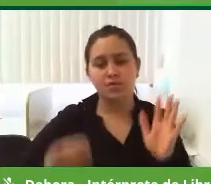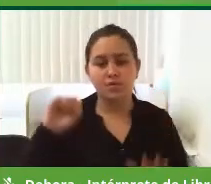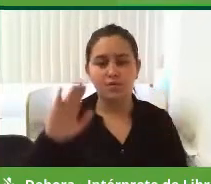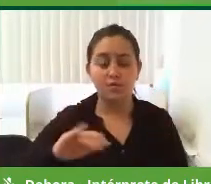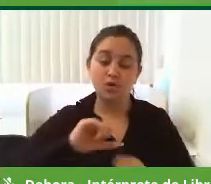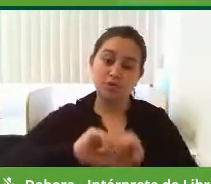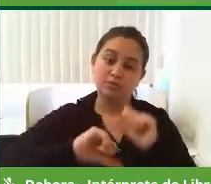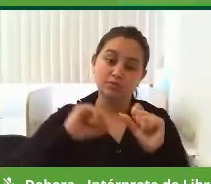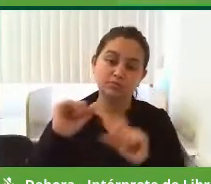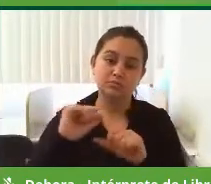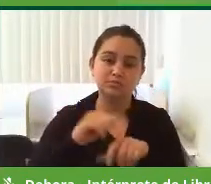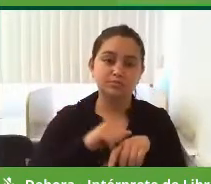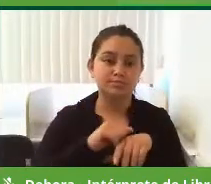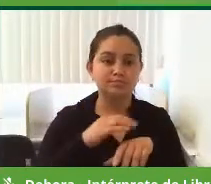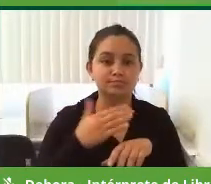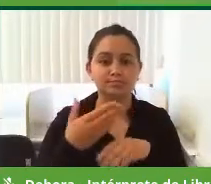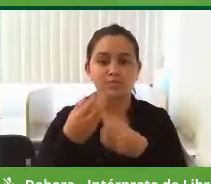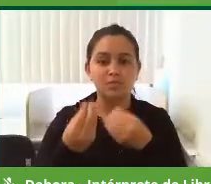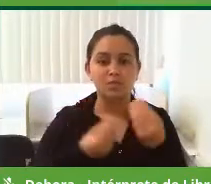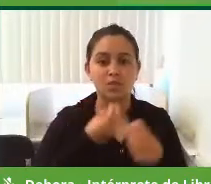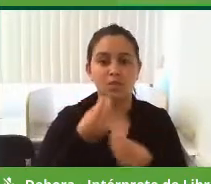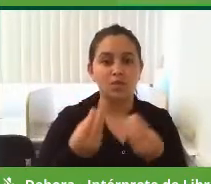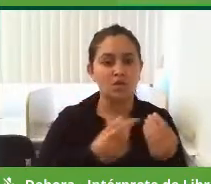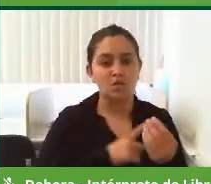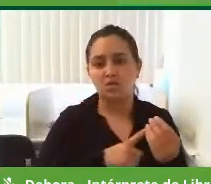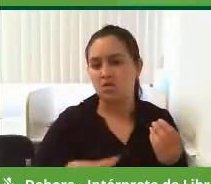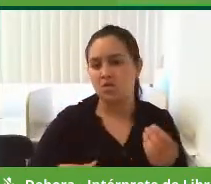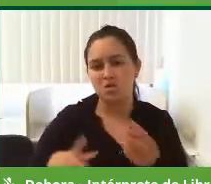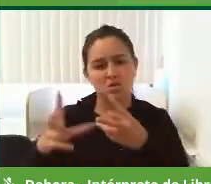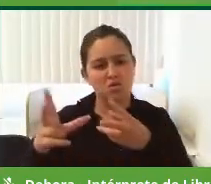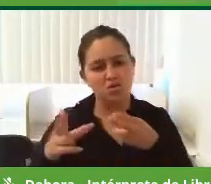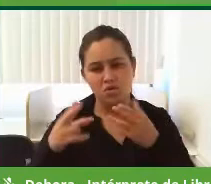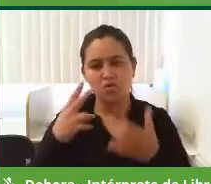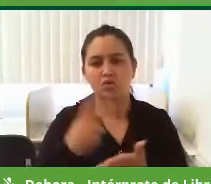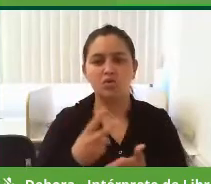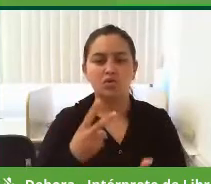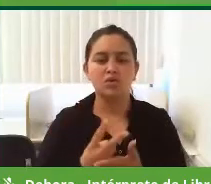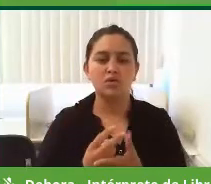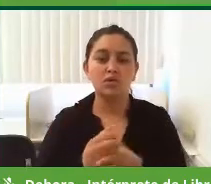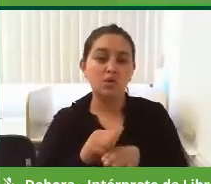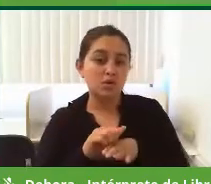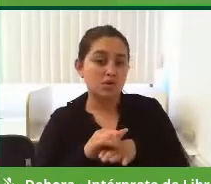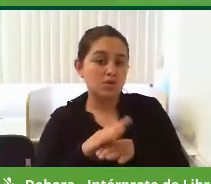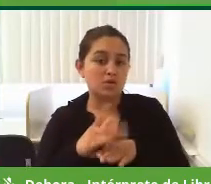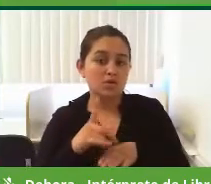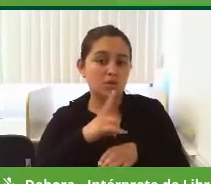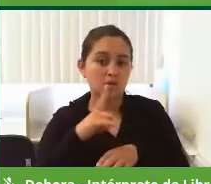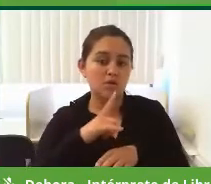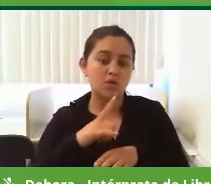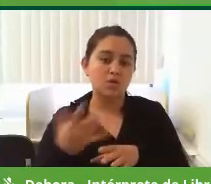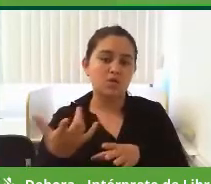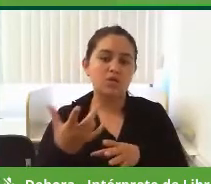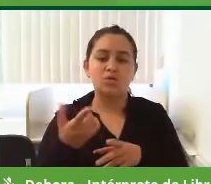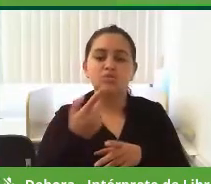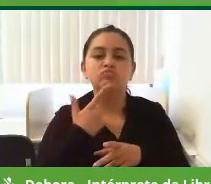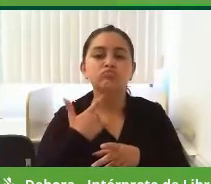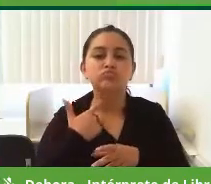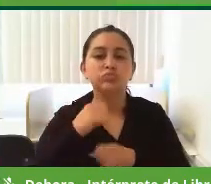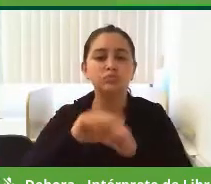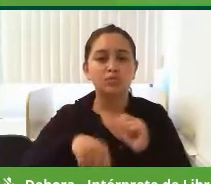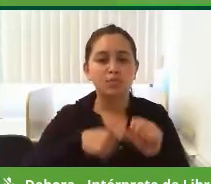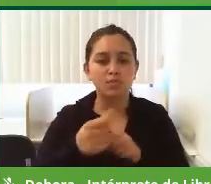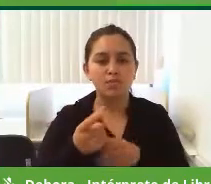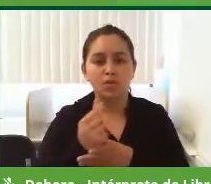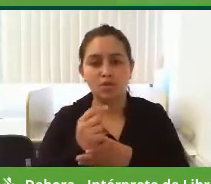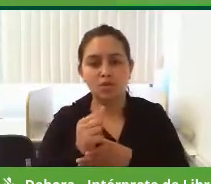alterna, mas a forma de governar é a mesma sempre, né, e nós temos uma perspectiva de governar com orçamento